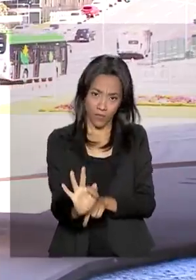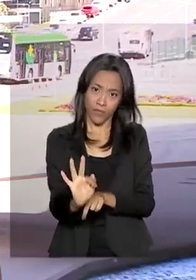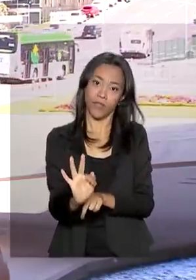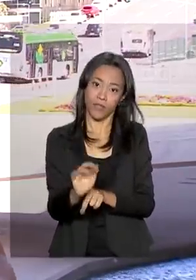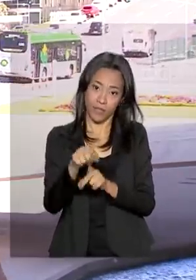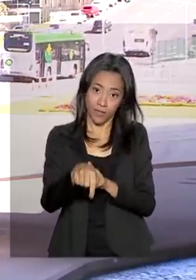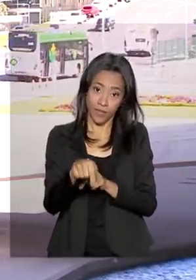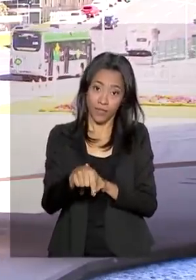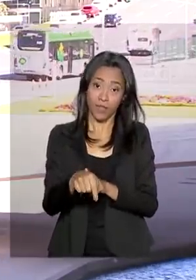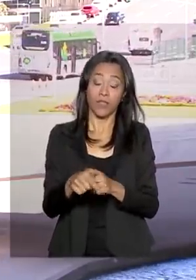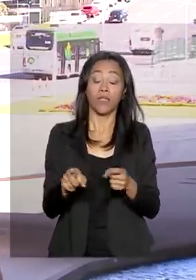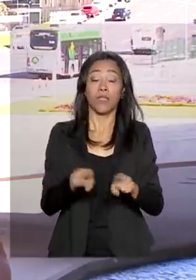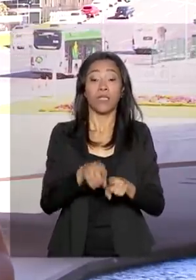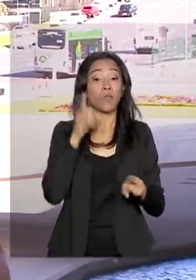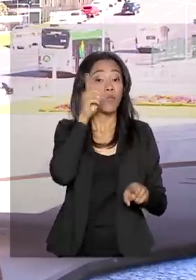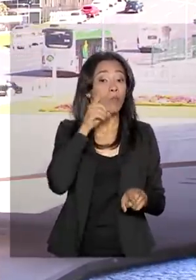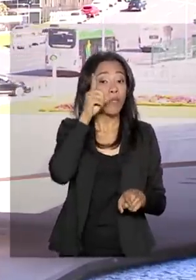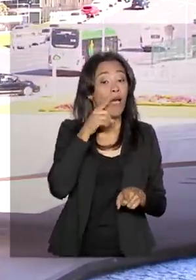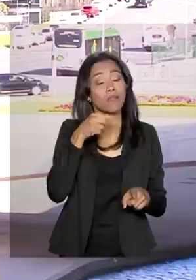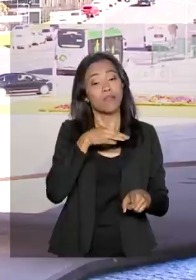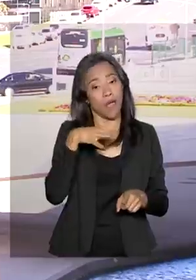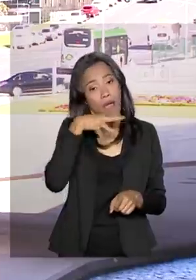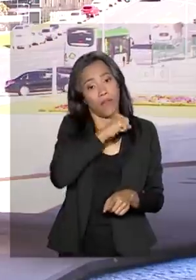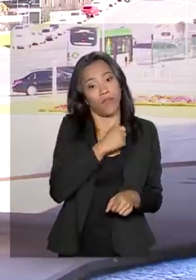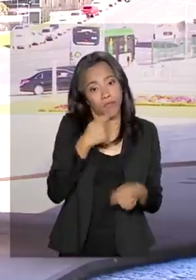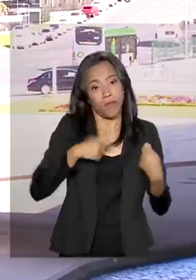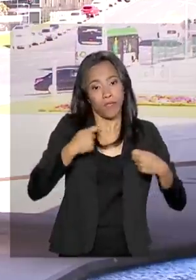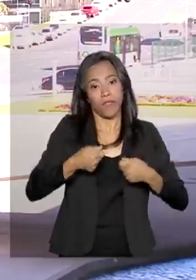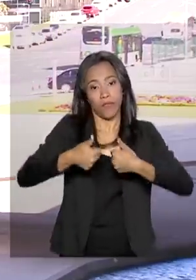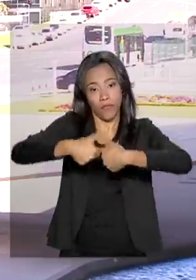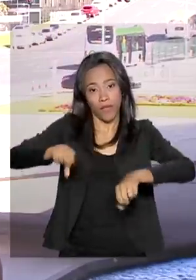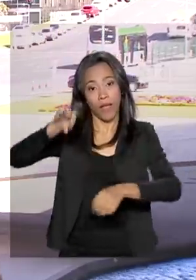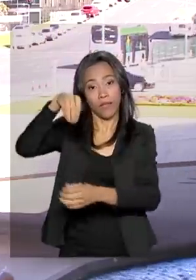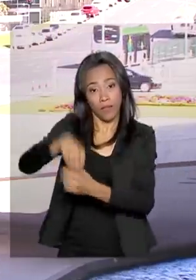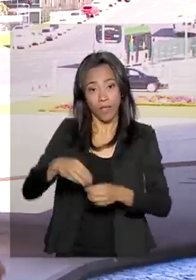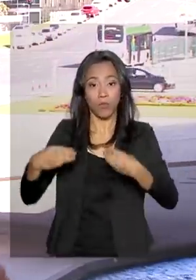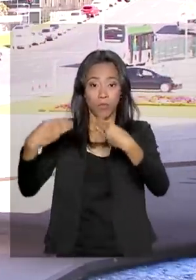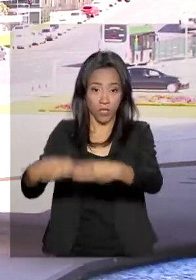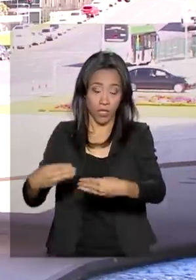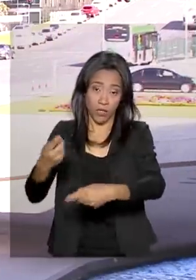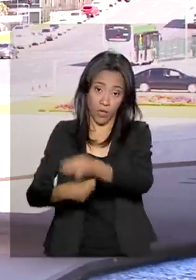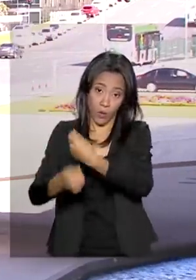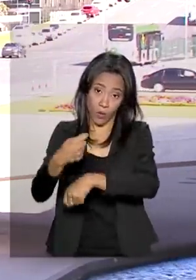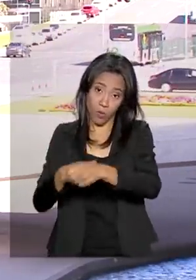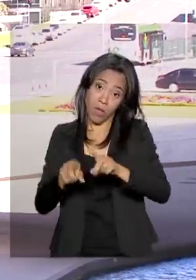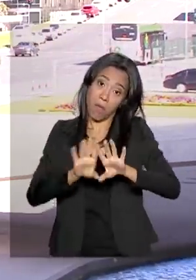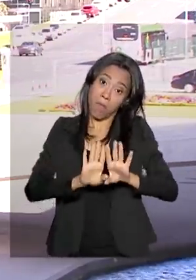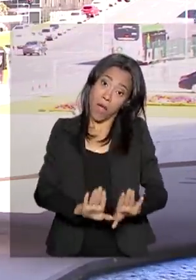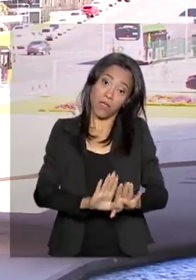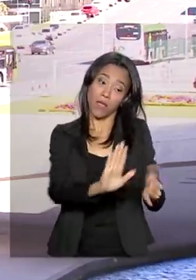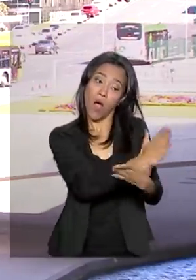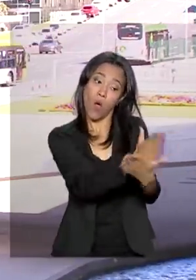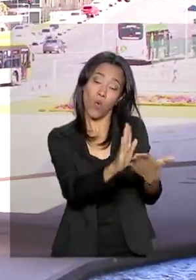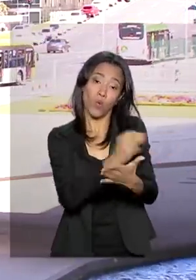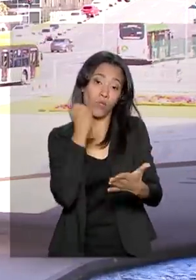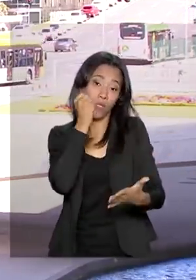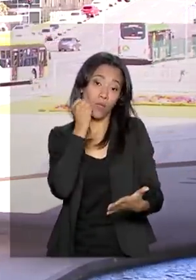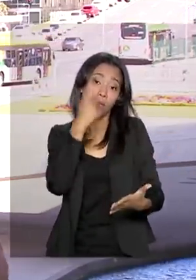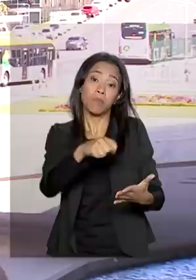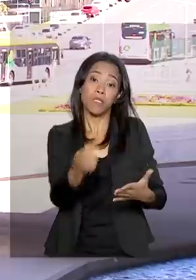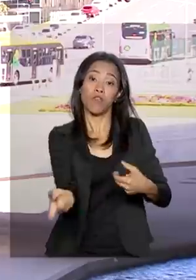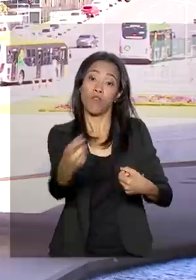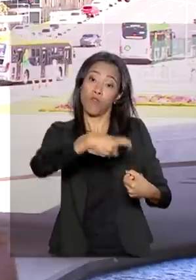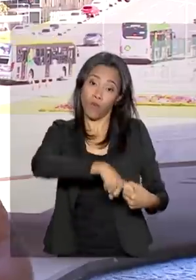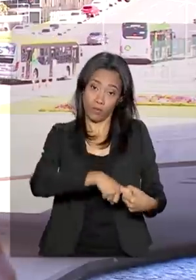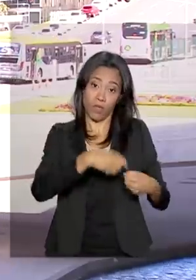Financeiras. Os deputados acham que ela tem que ficar com o Ministério da Economia, mas alguns senadores estão achando que ela precisa voltar para a